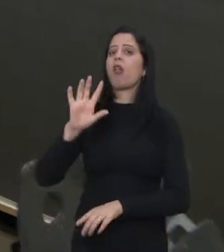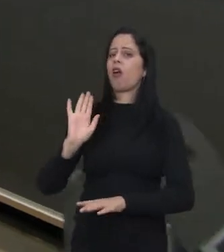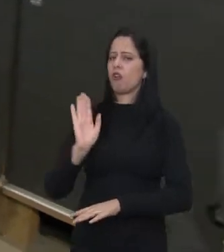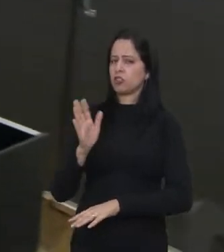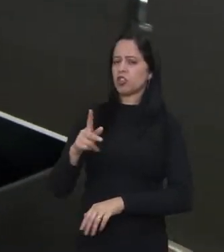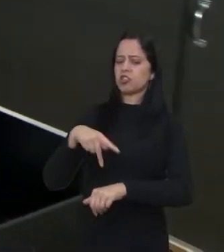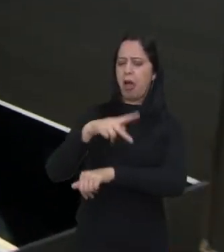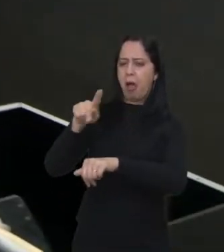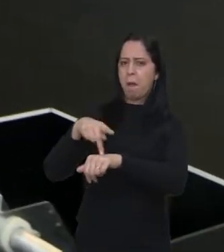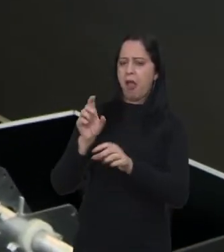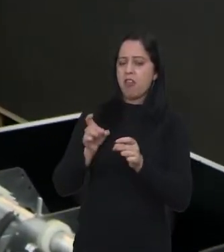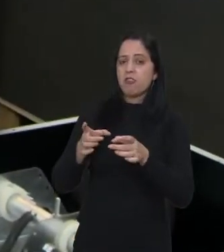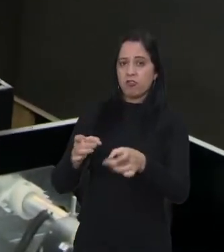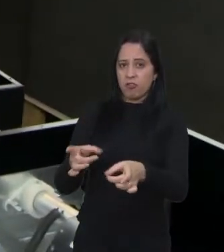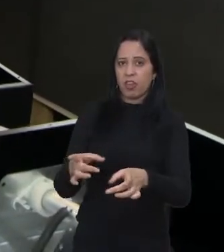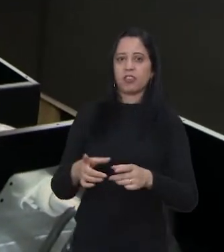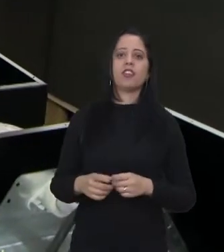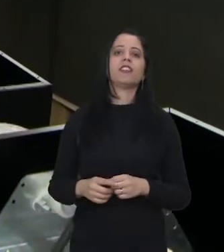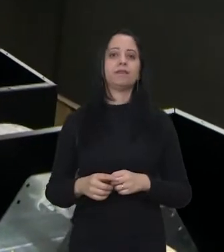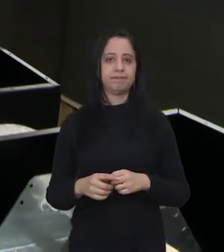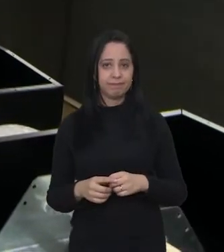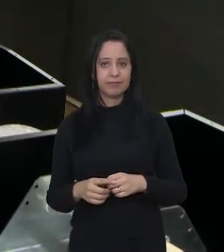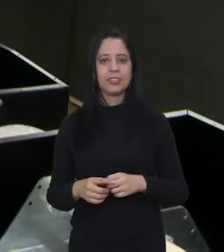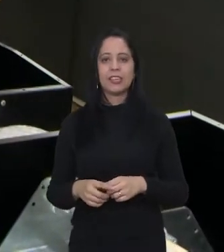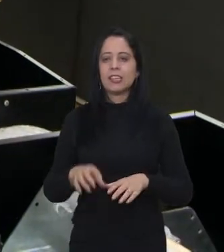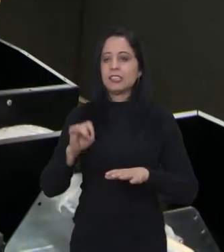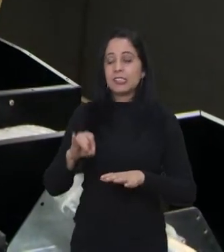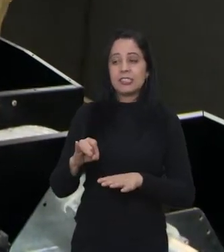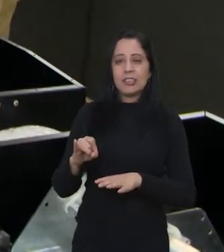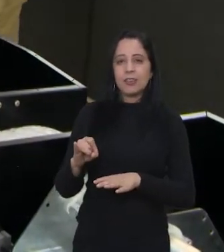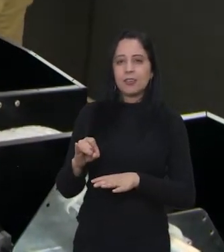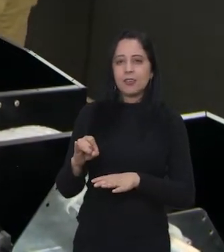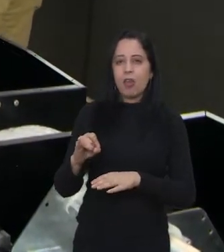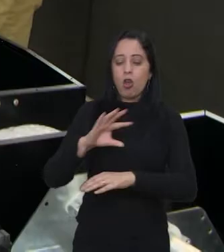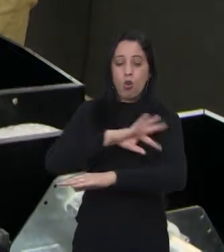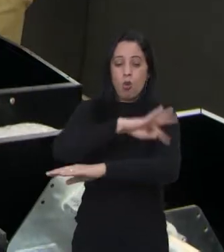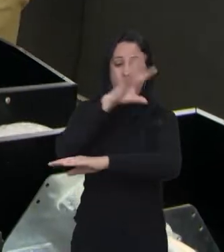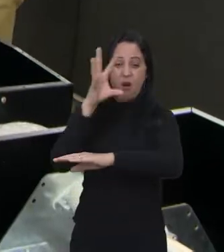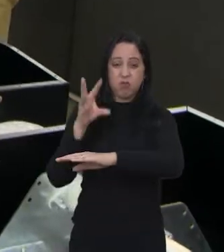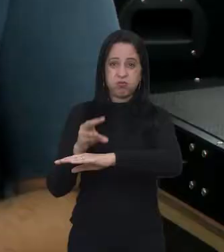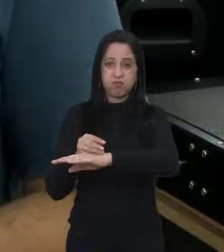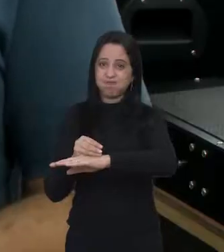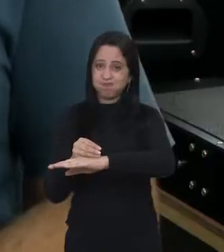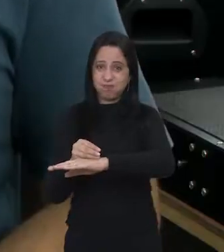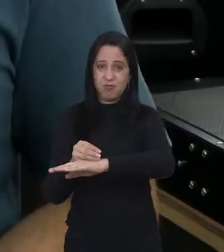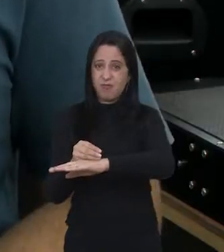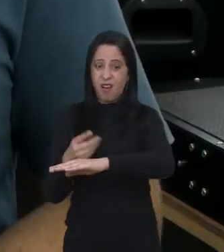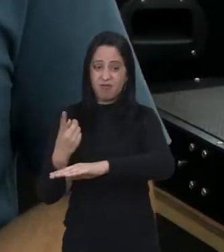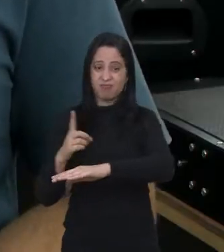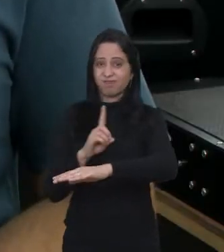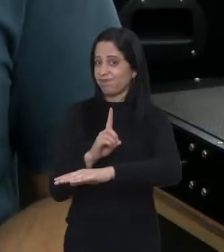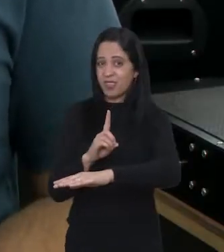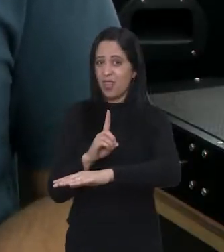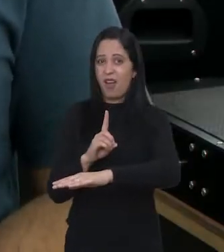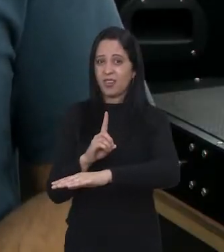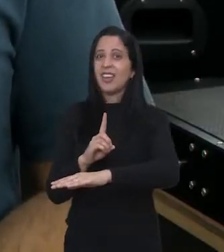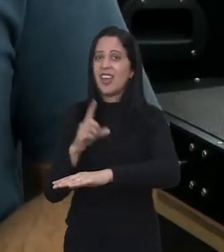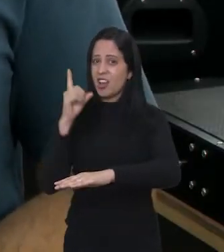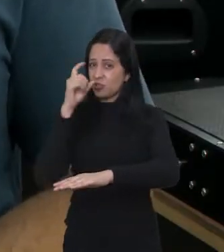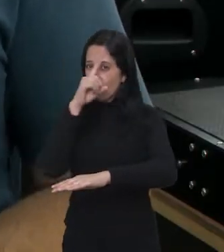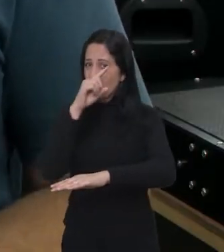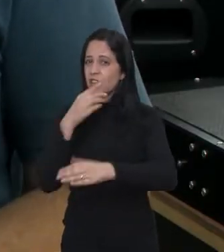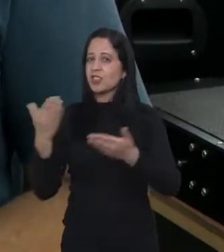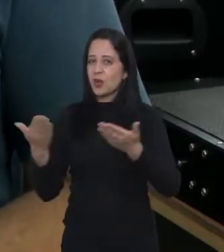Tecnológico na MFC em simuladores, seria muito complicado. Talvez nem estaria aqui passando para vocês hoje,